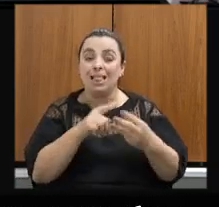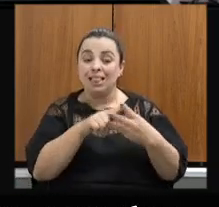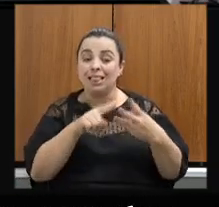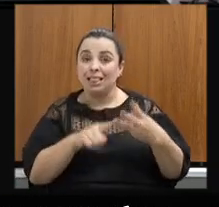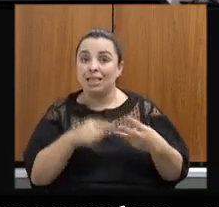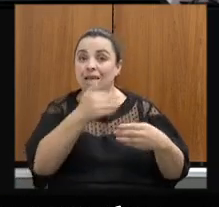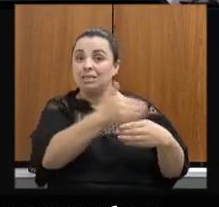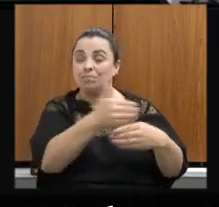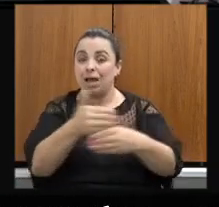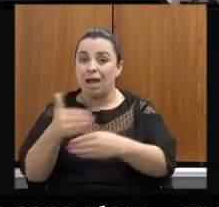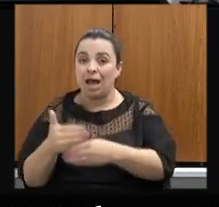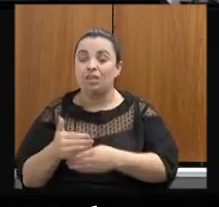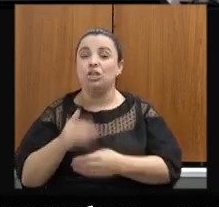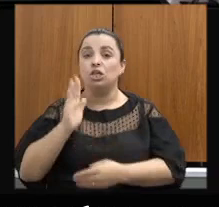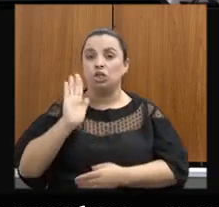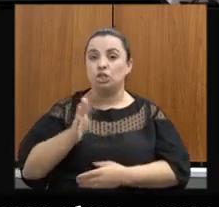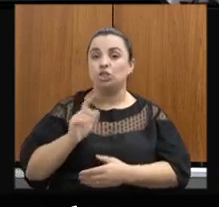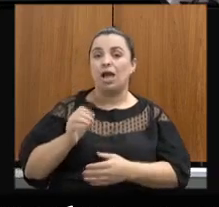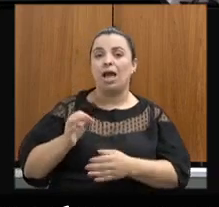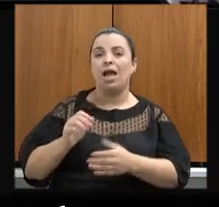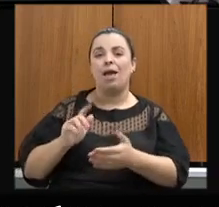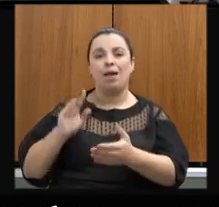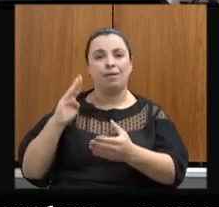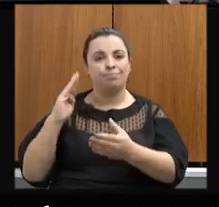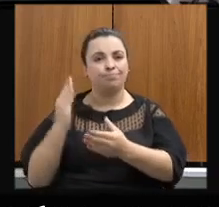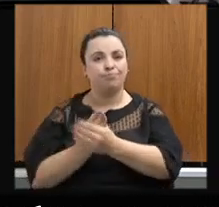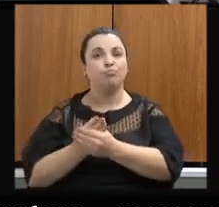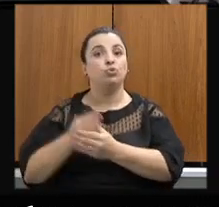administrativas cabíveis, por favor.